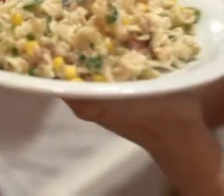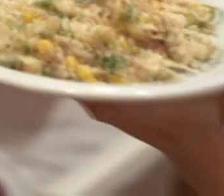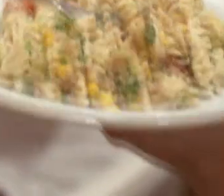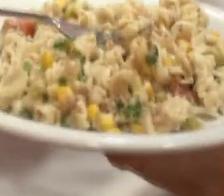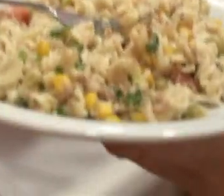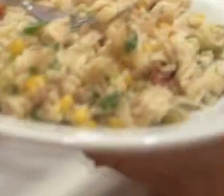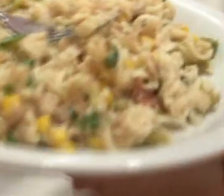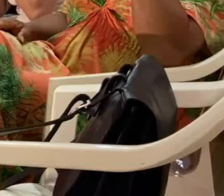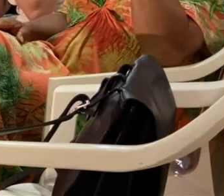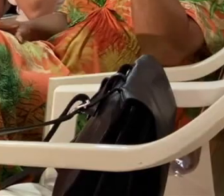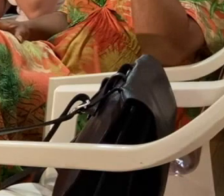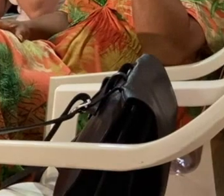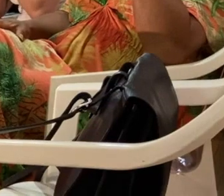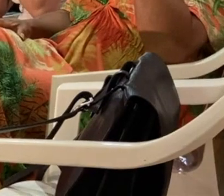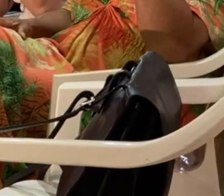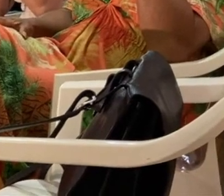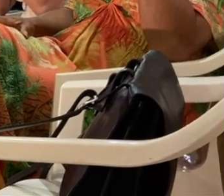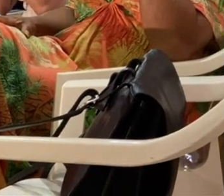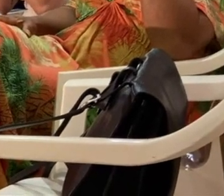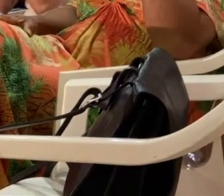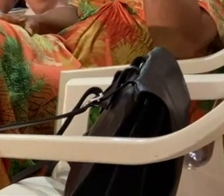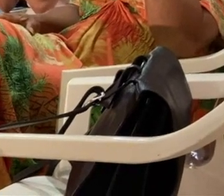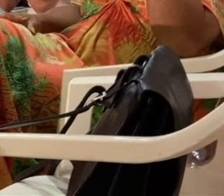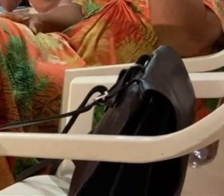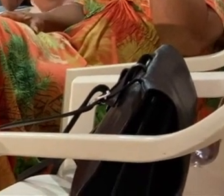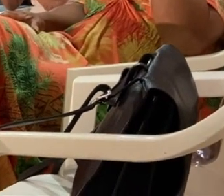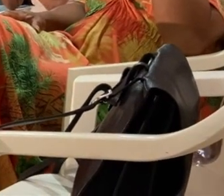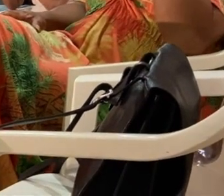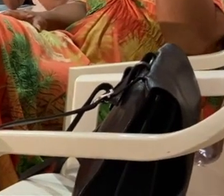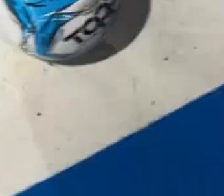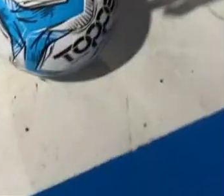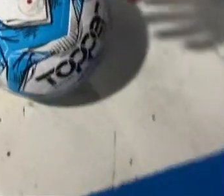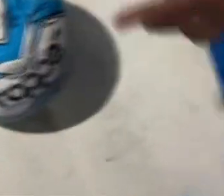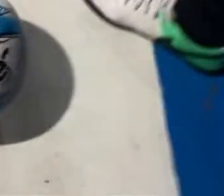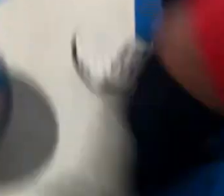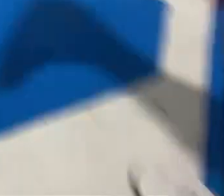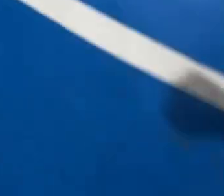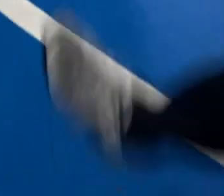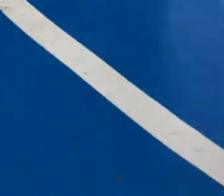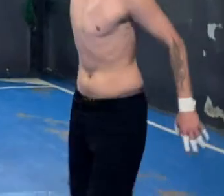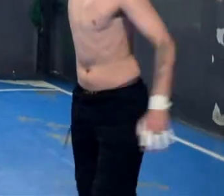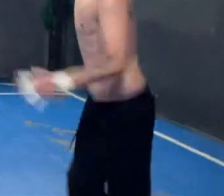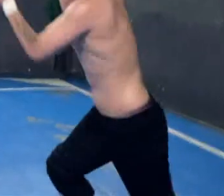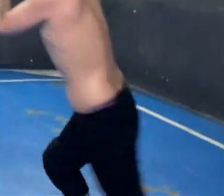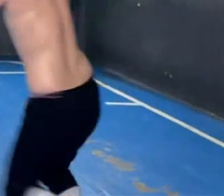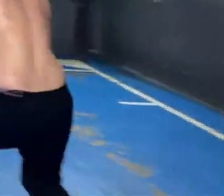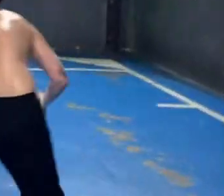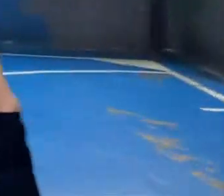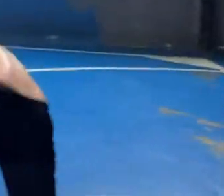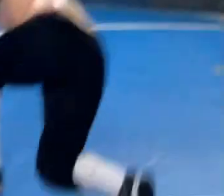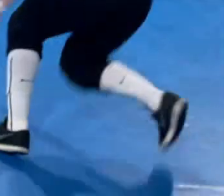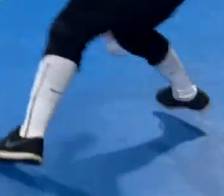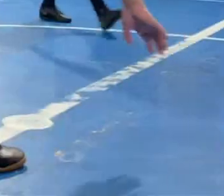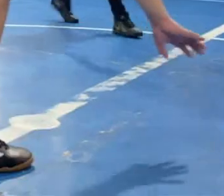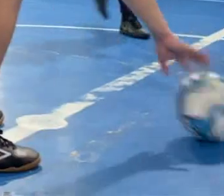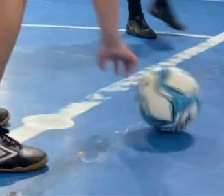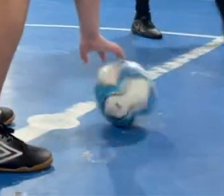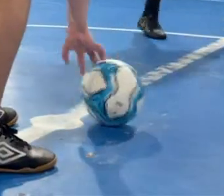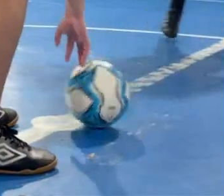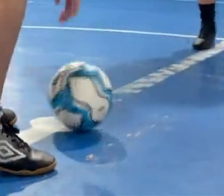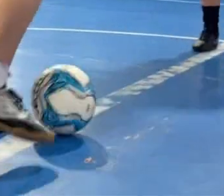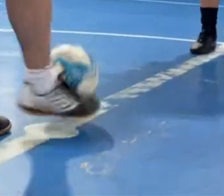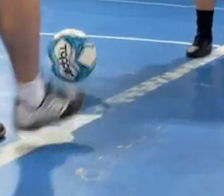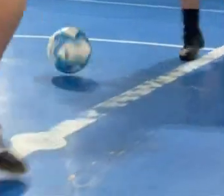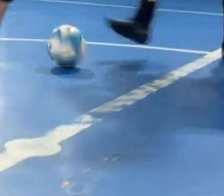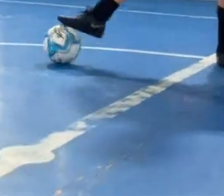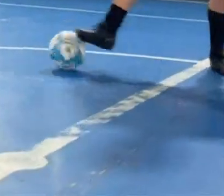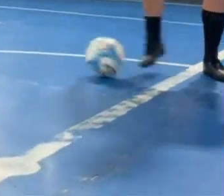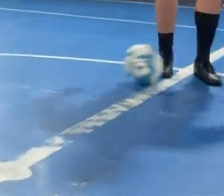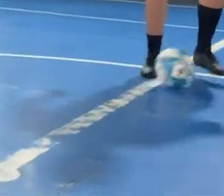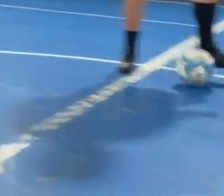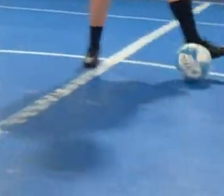Quintena